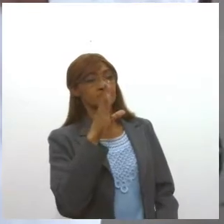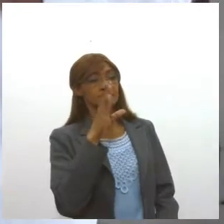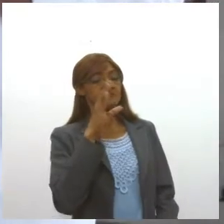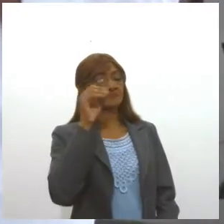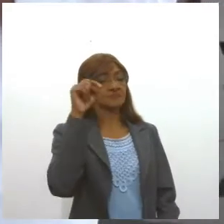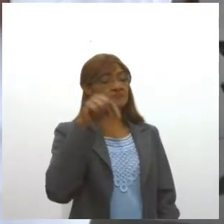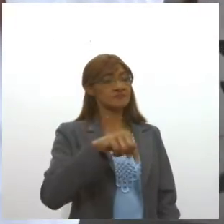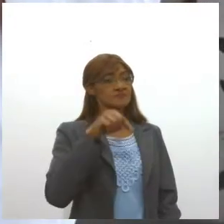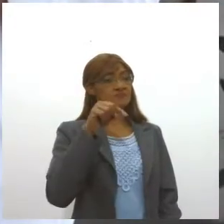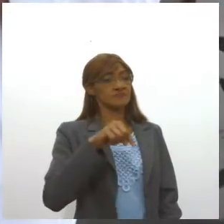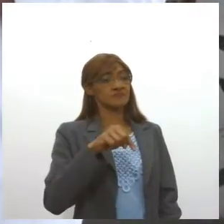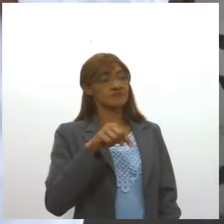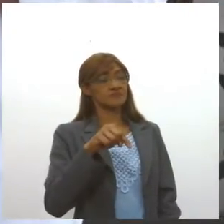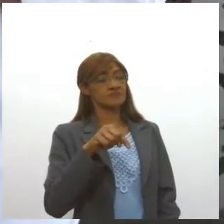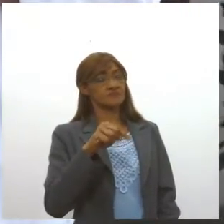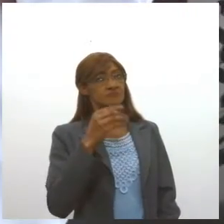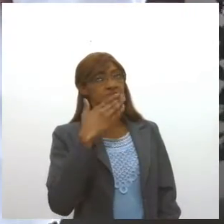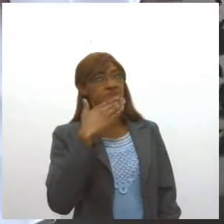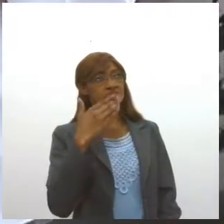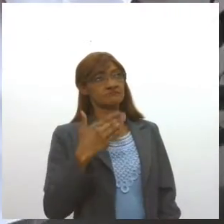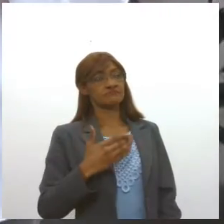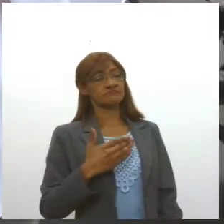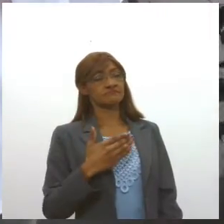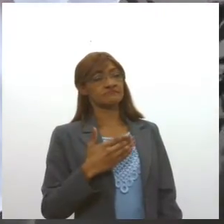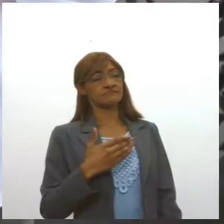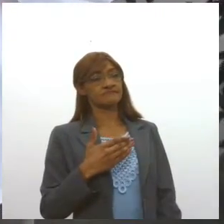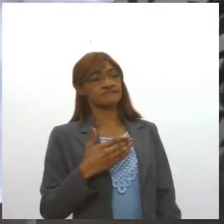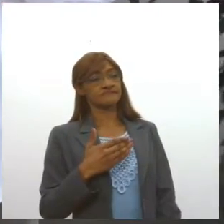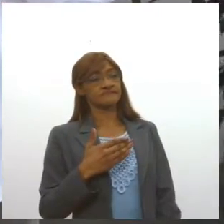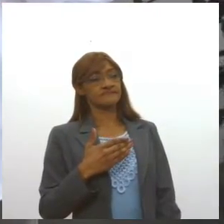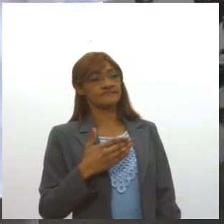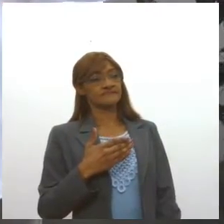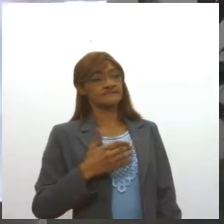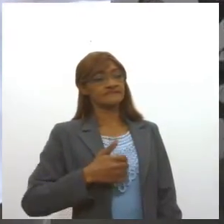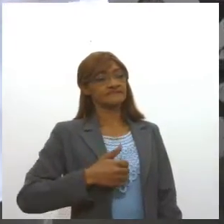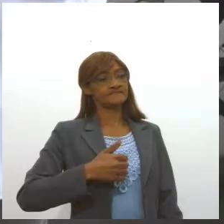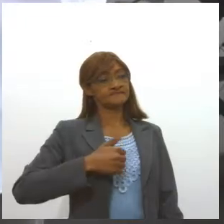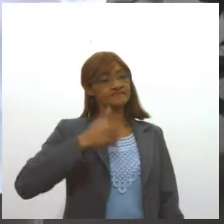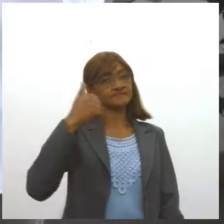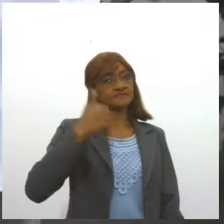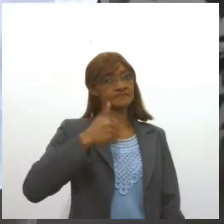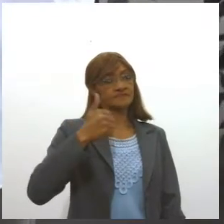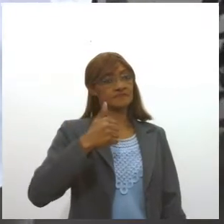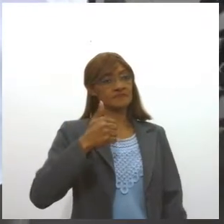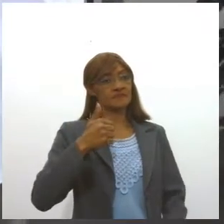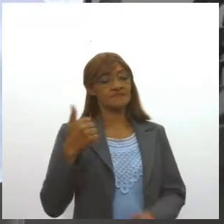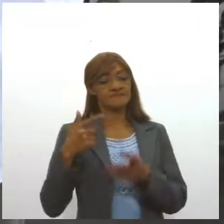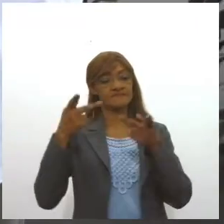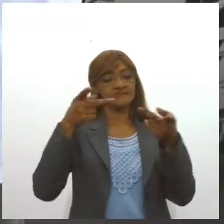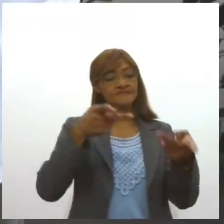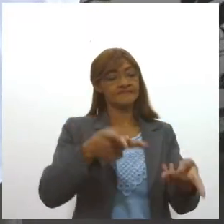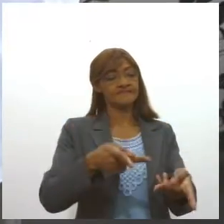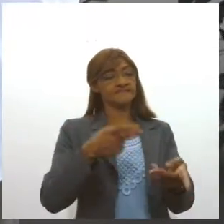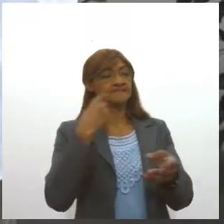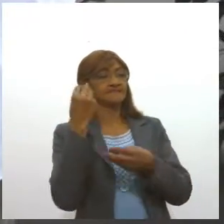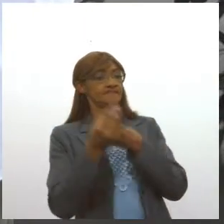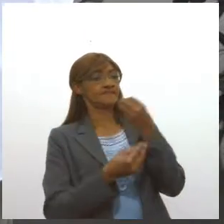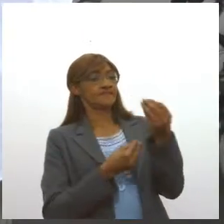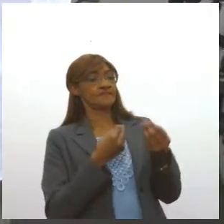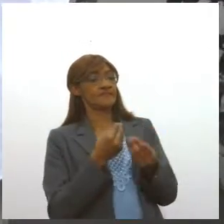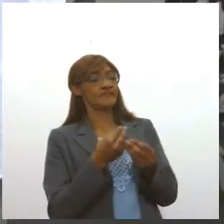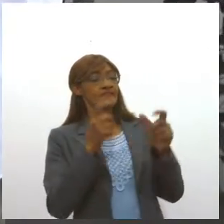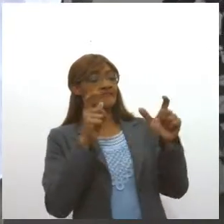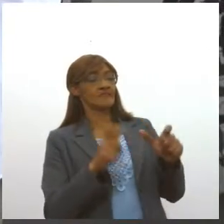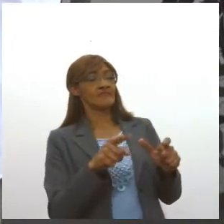que solicitaram em torno da primeira visita prévia para saber realmente se poderia naquele local